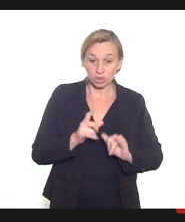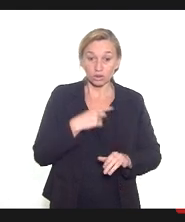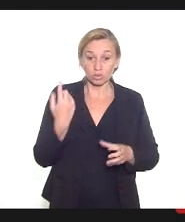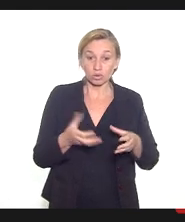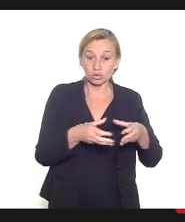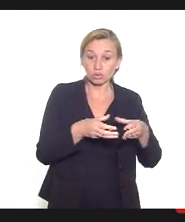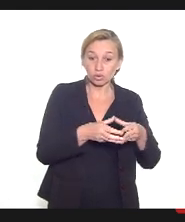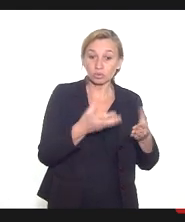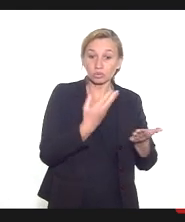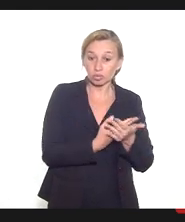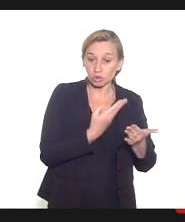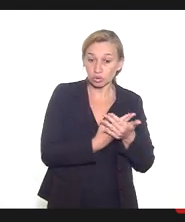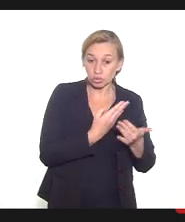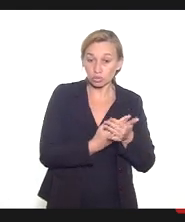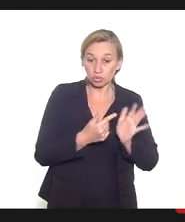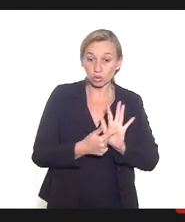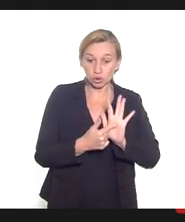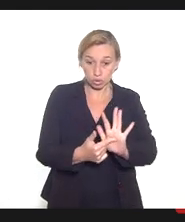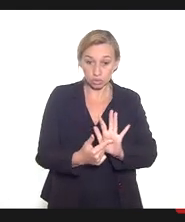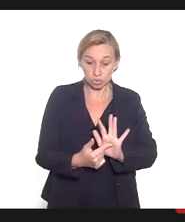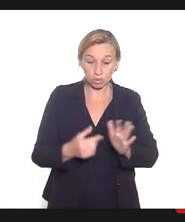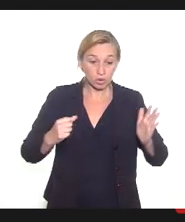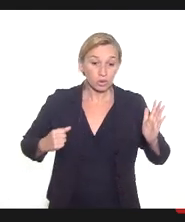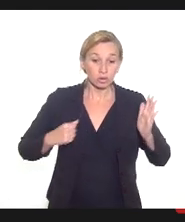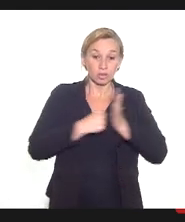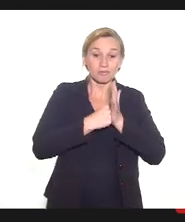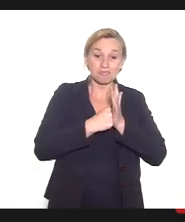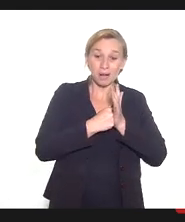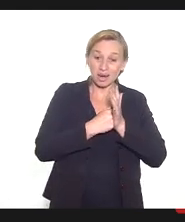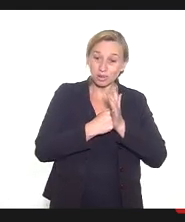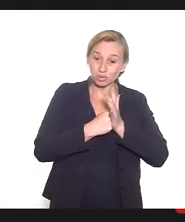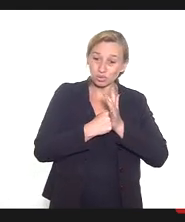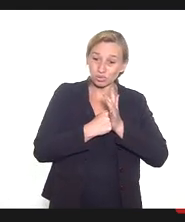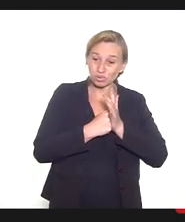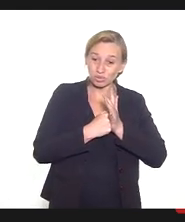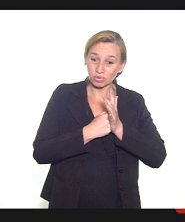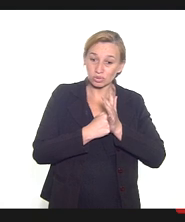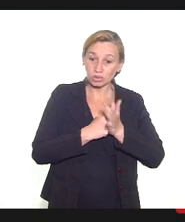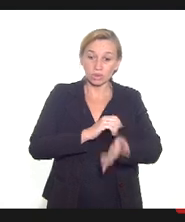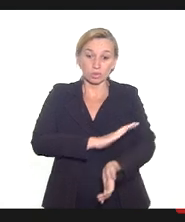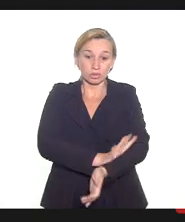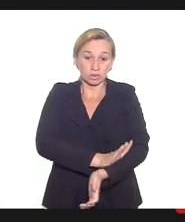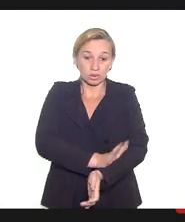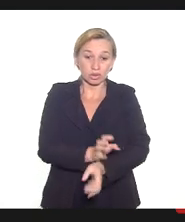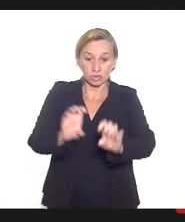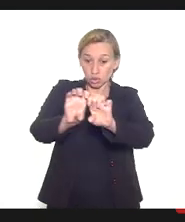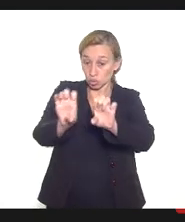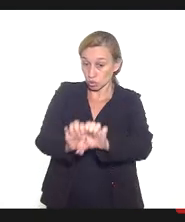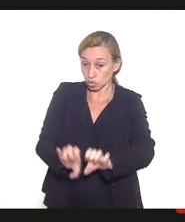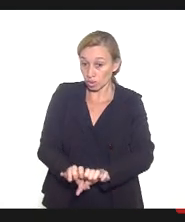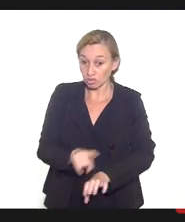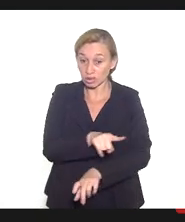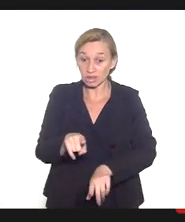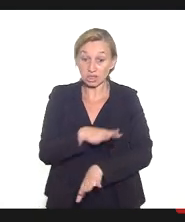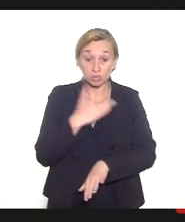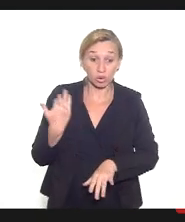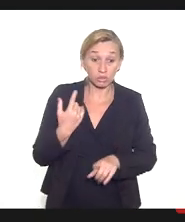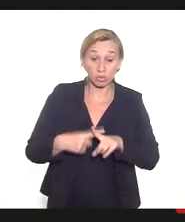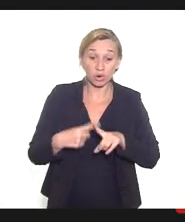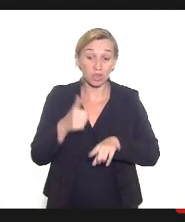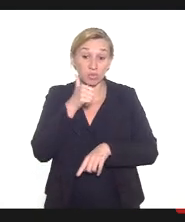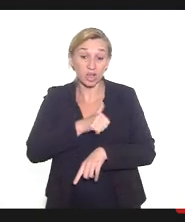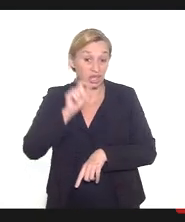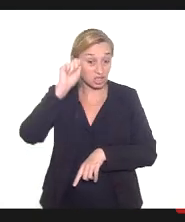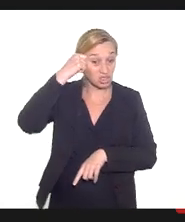grupo também demonstrou que havia um impacto desproporcional do racismo estrutural nessas mortes, porque mulheres